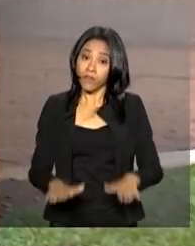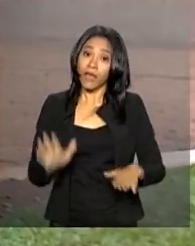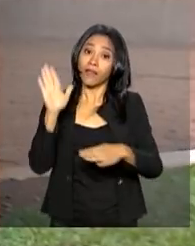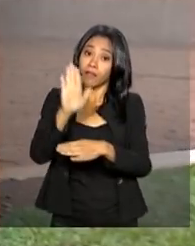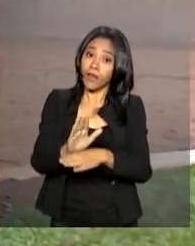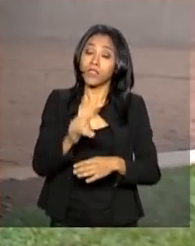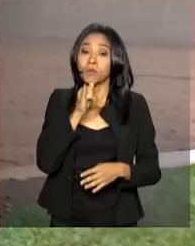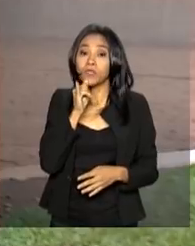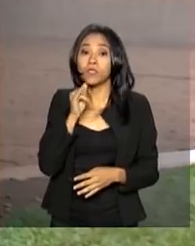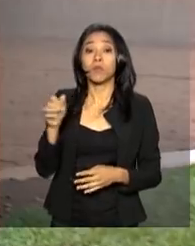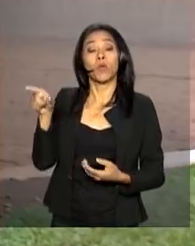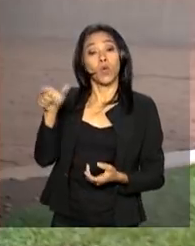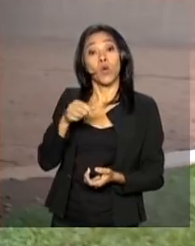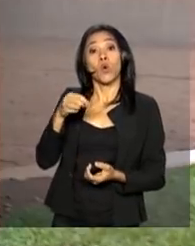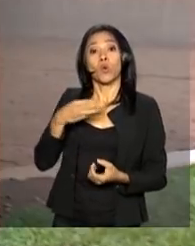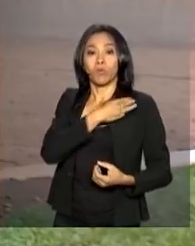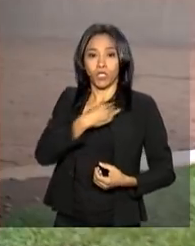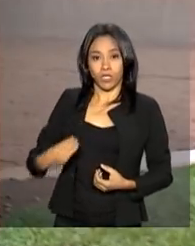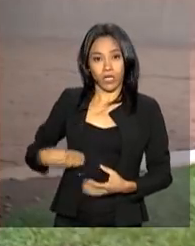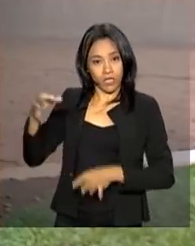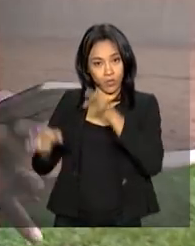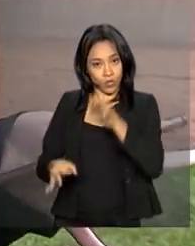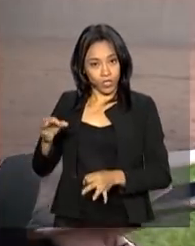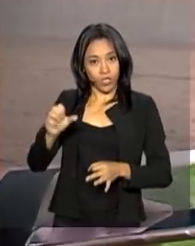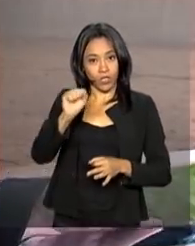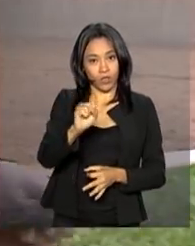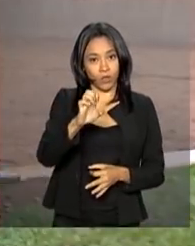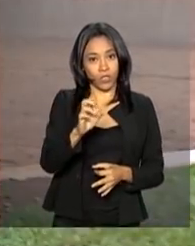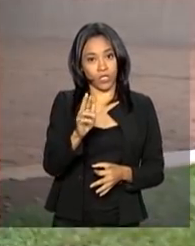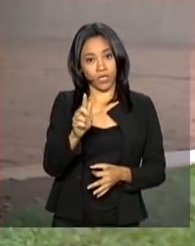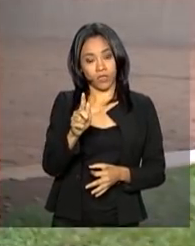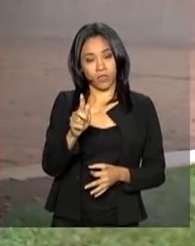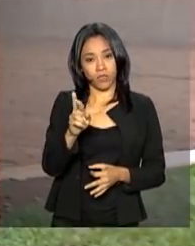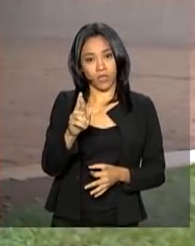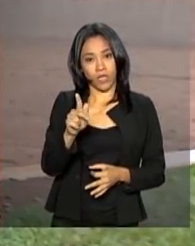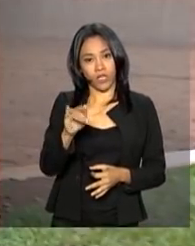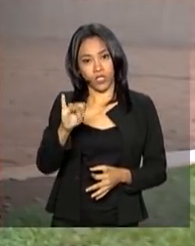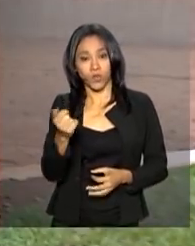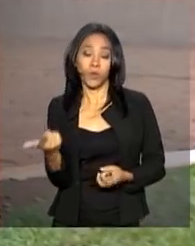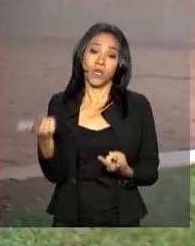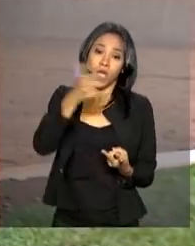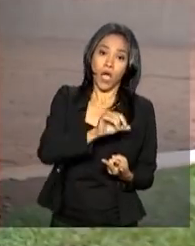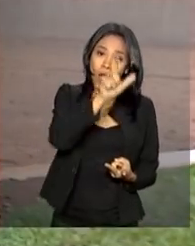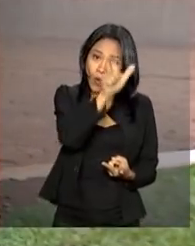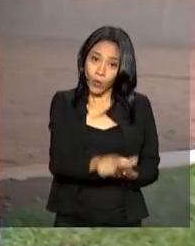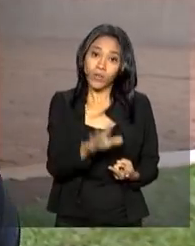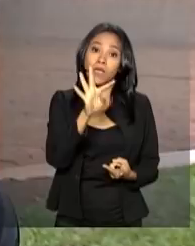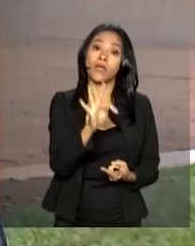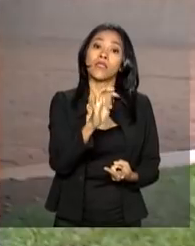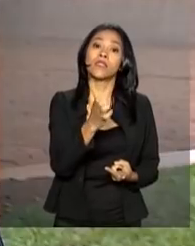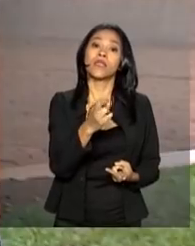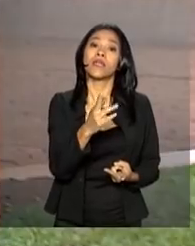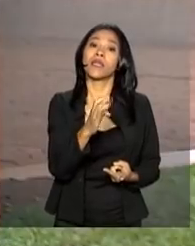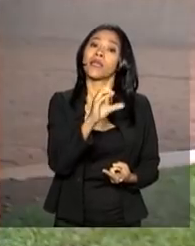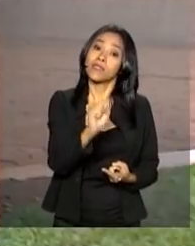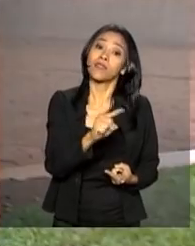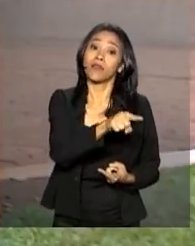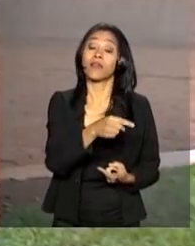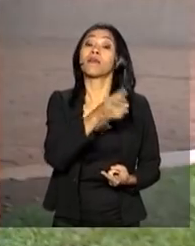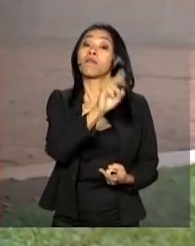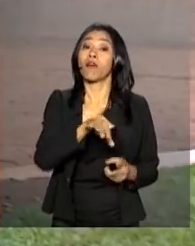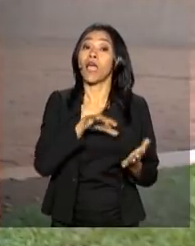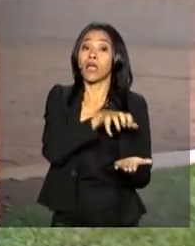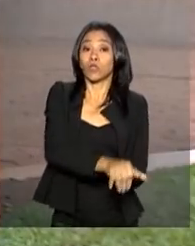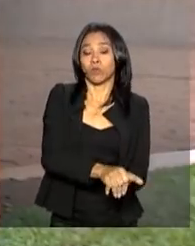Sérgio Moro, que deve assumir o Ministério da Justiça. Tereza Cristina saiu há pouco tempo que deve assumir o Ministério da Agricultura, falou que volta à tarde para mais